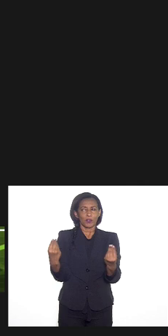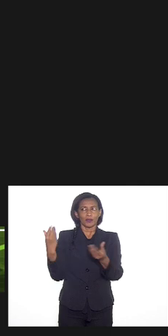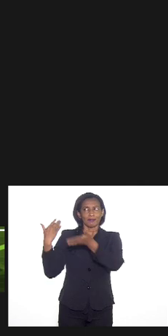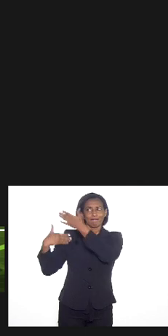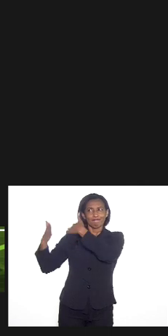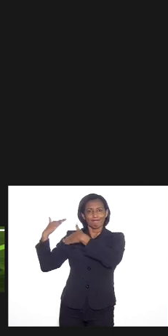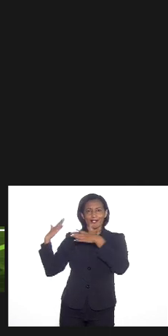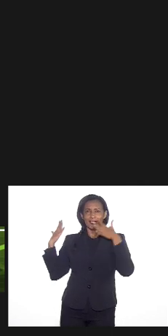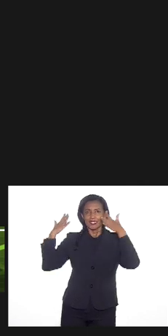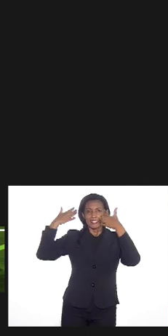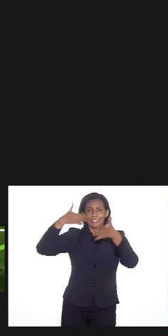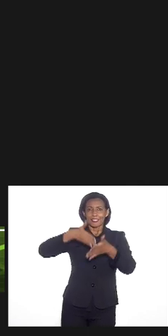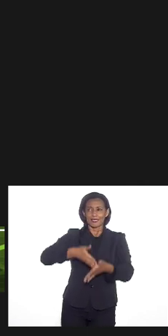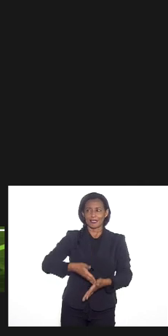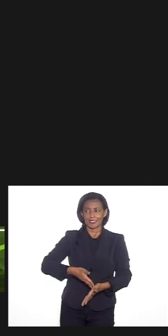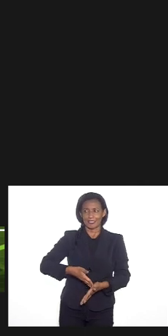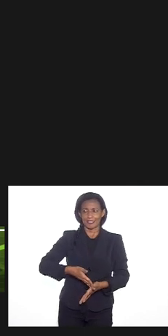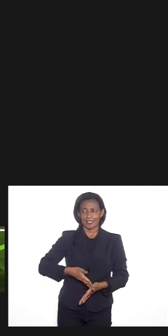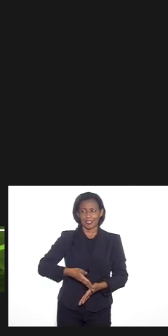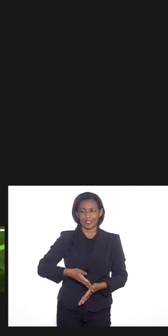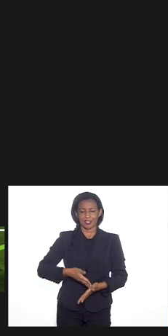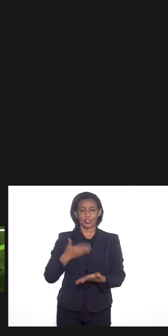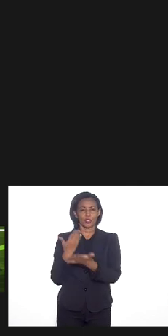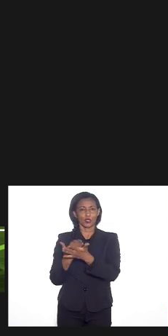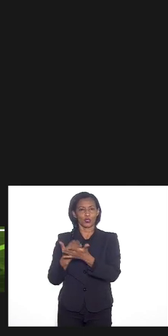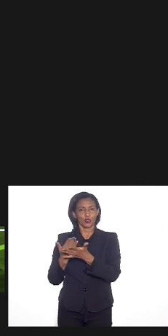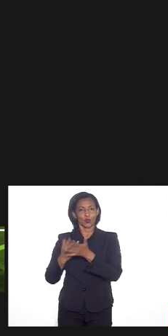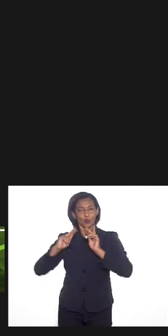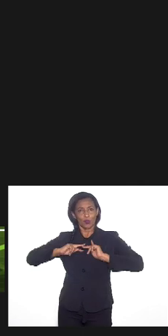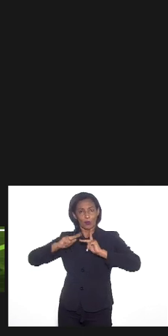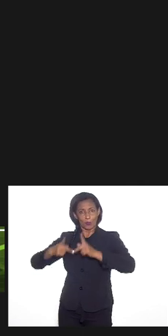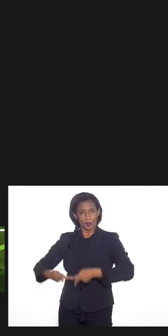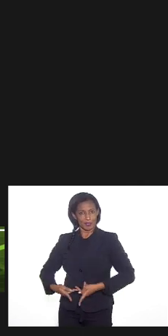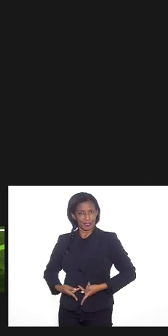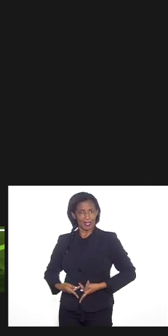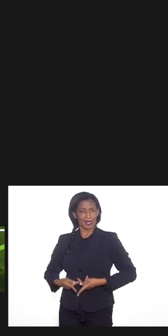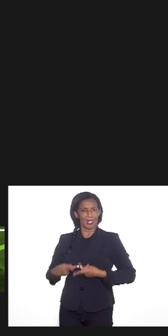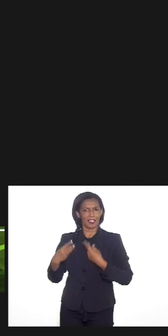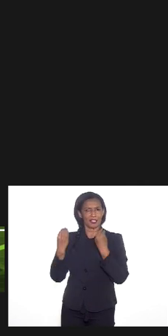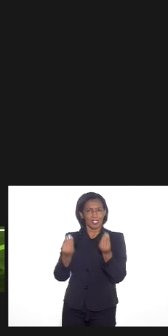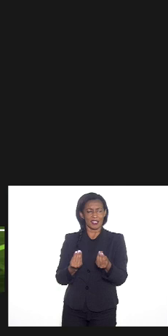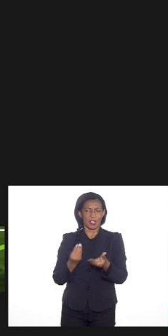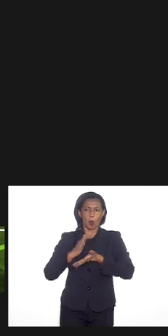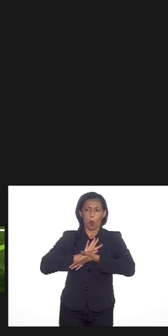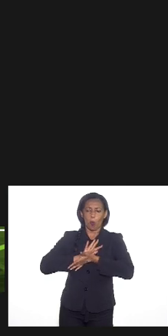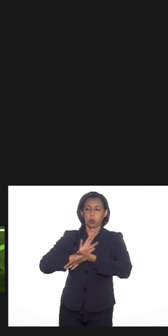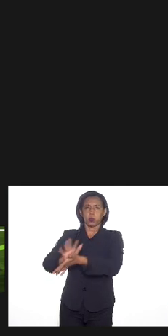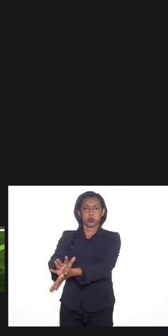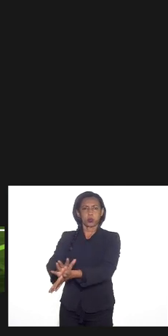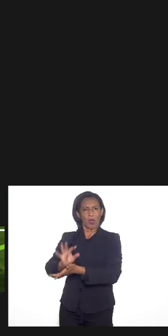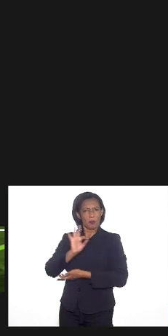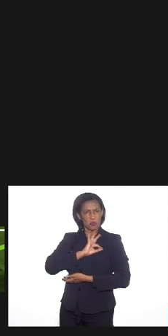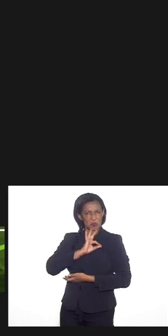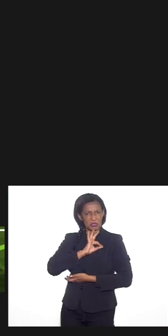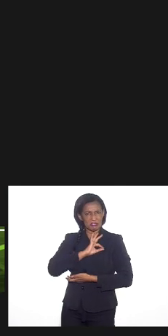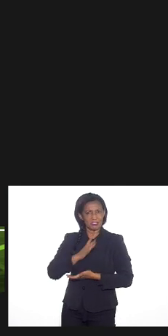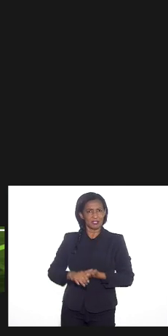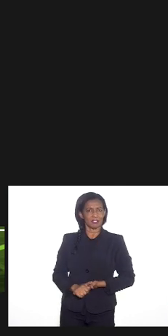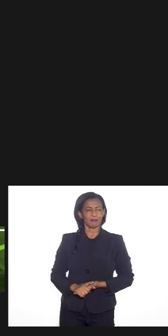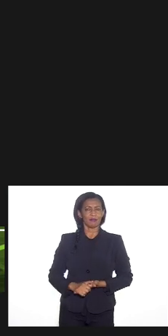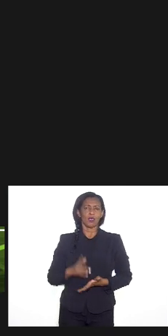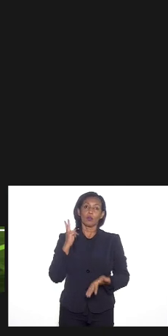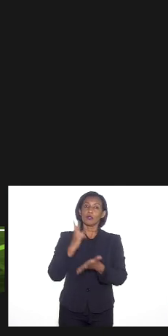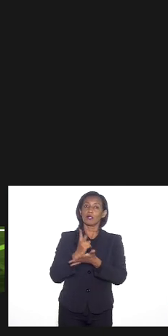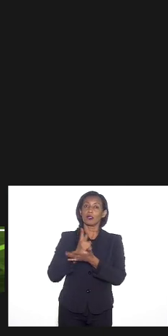se centraliza todo na polícia as pessoas tendem a apontar a polícia como agente opressor eu sempre faço questão de lembrar